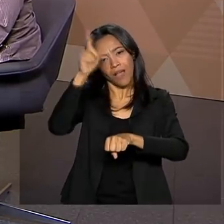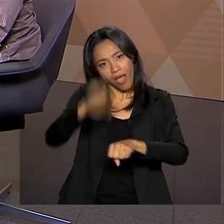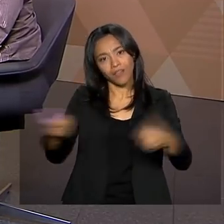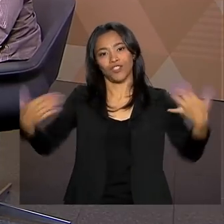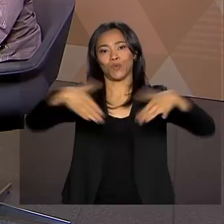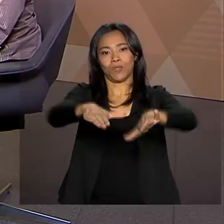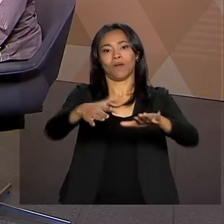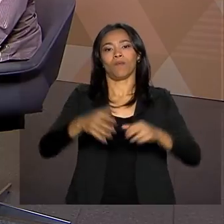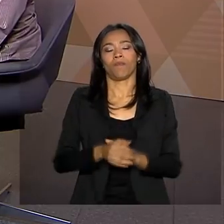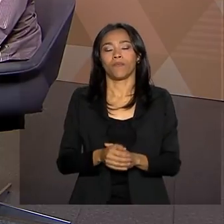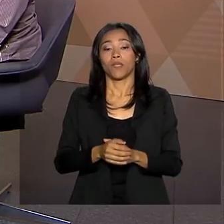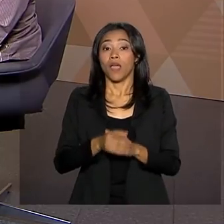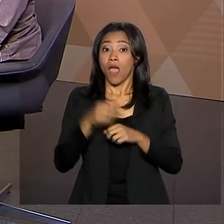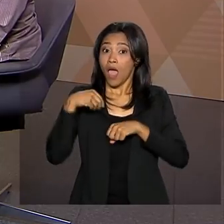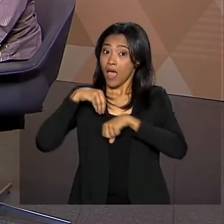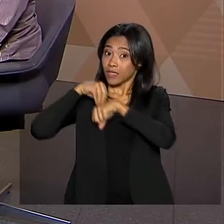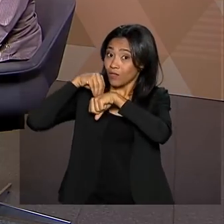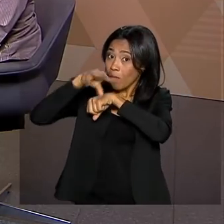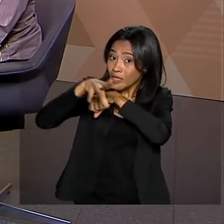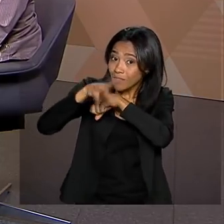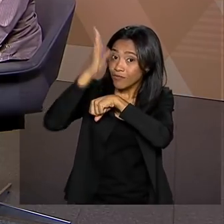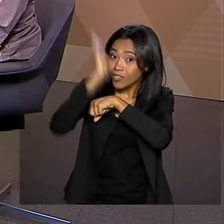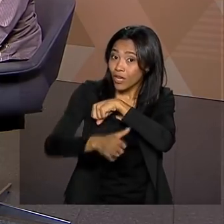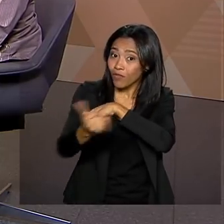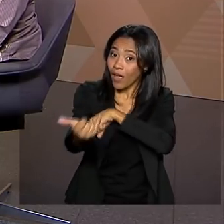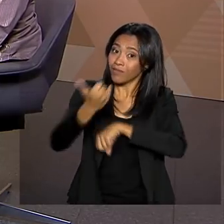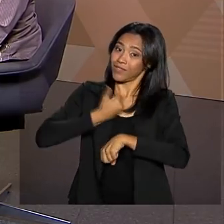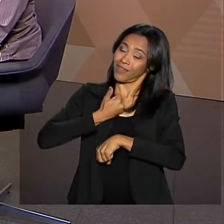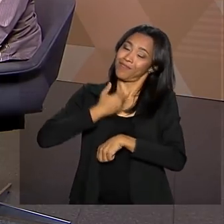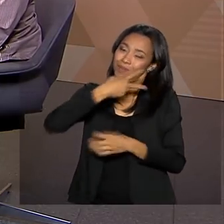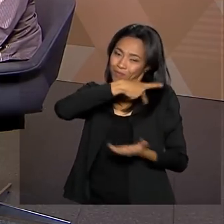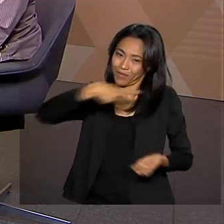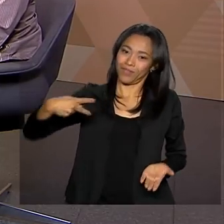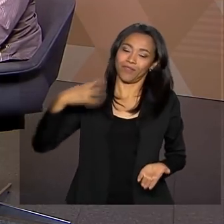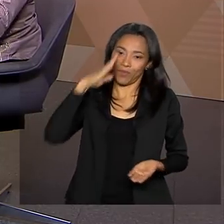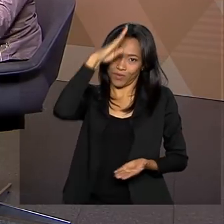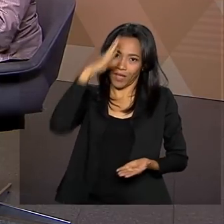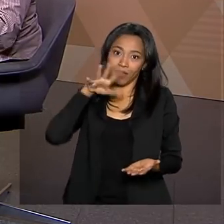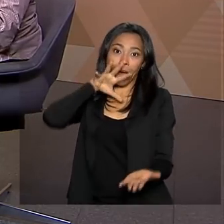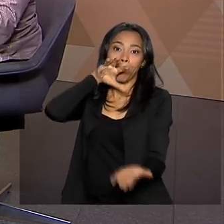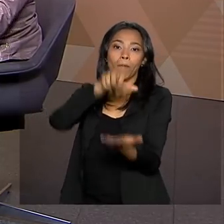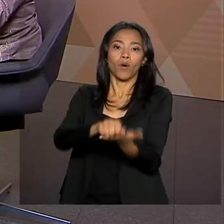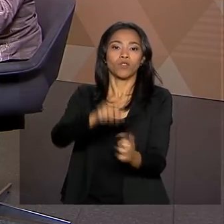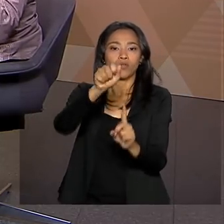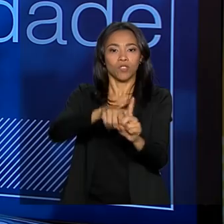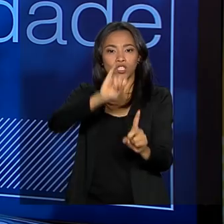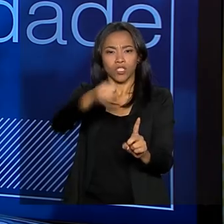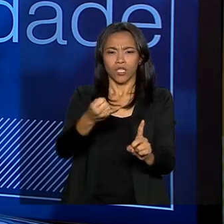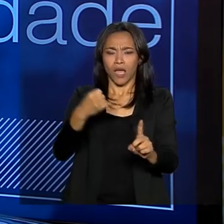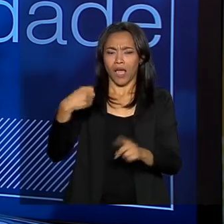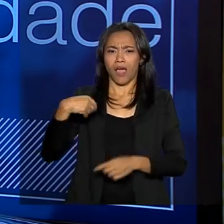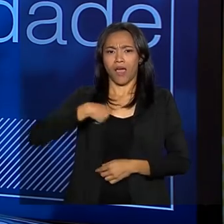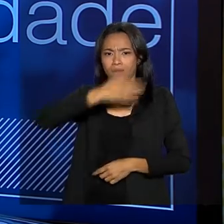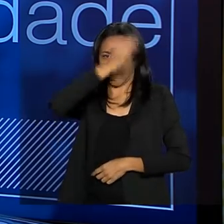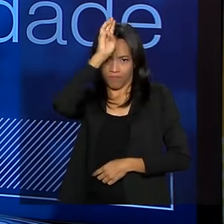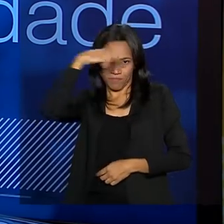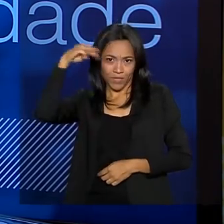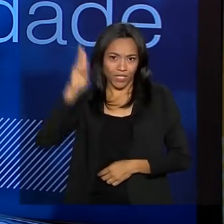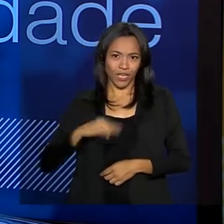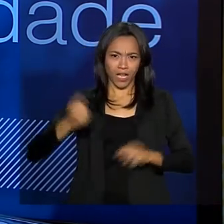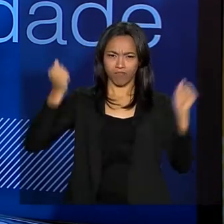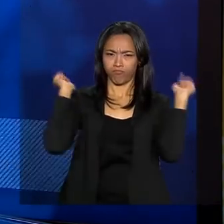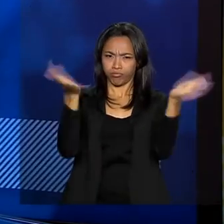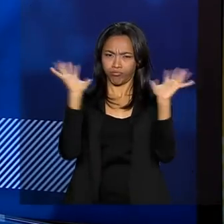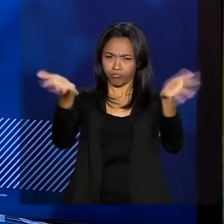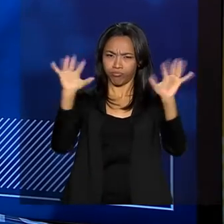E esse recado ficou dado na posse do presidente, né? Quando a primeira-dama faz o discurso em Libras, o